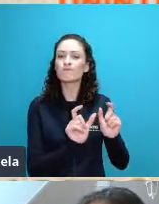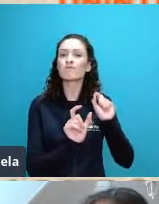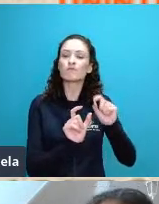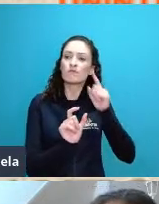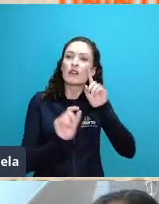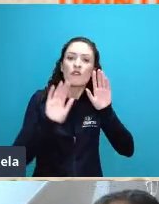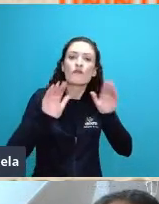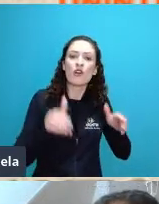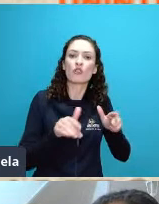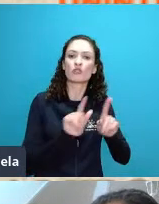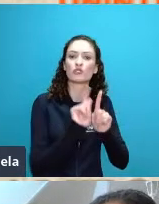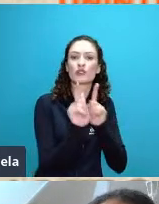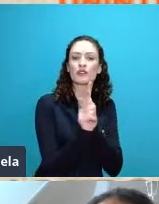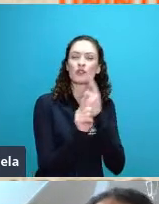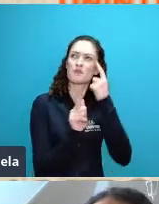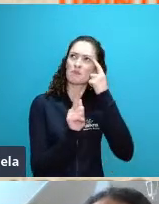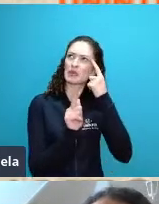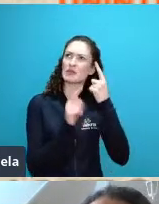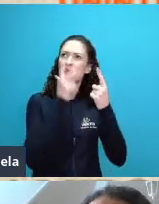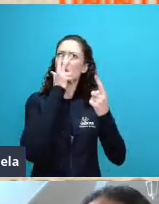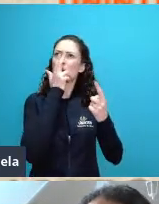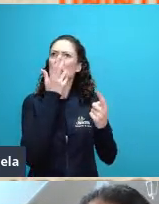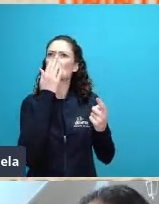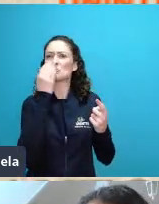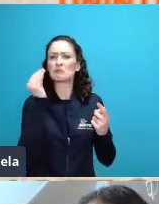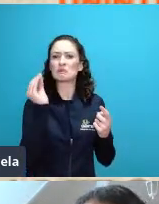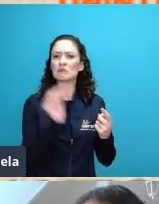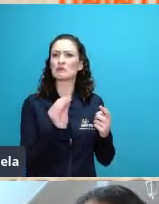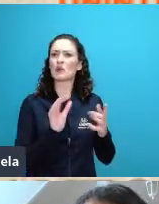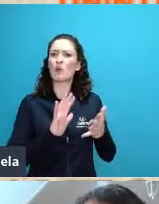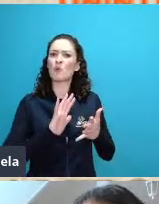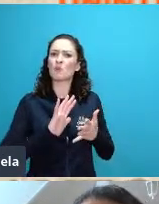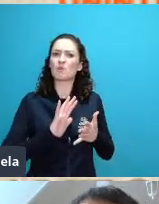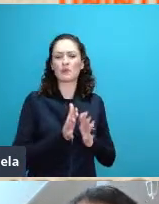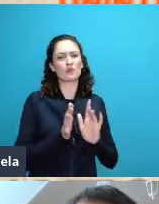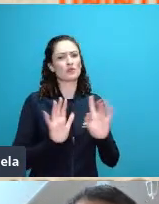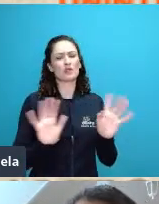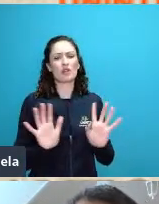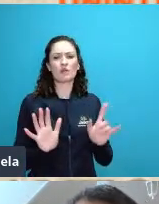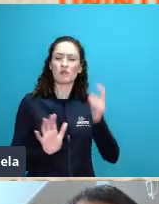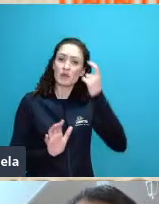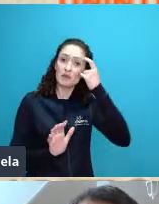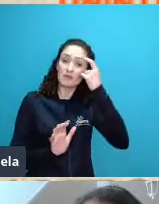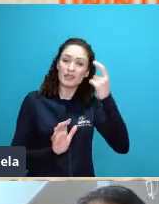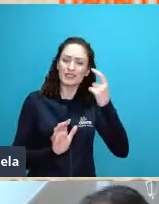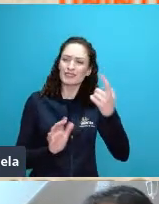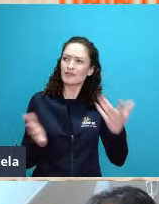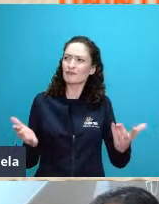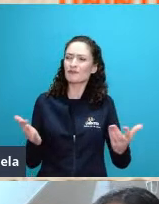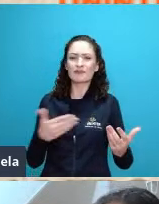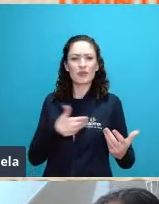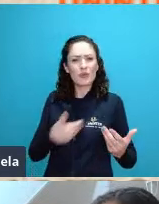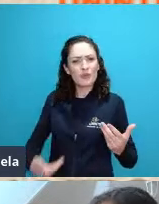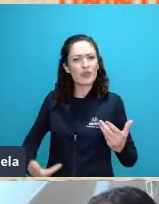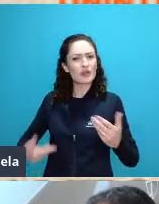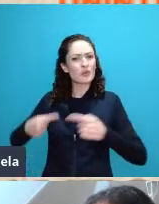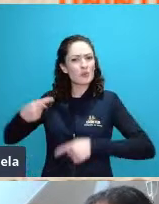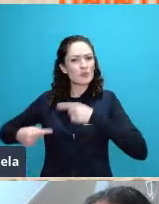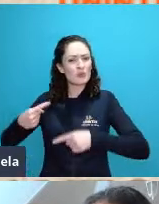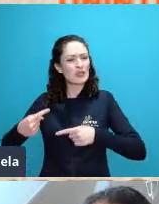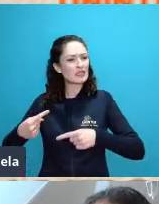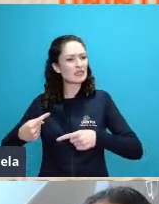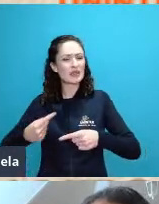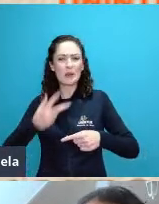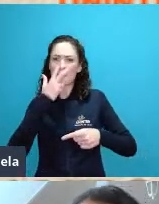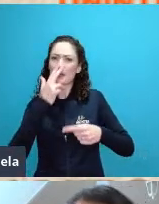não só desprestigiada como também combativa combatida na política abafada